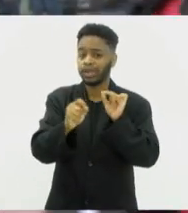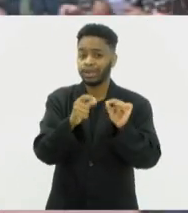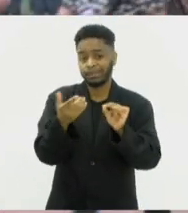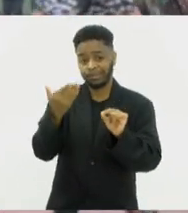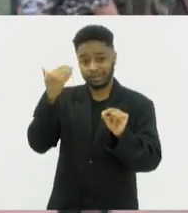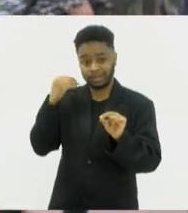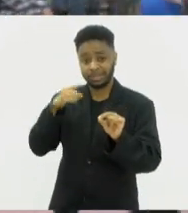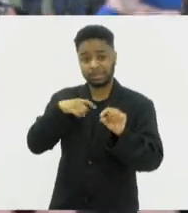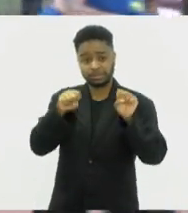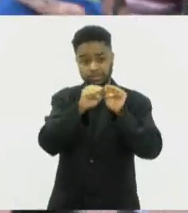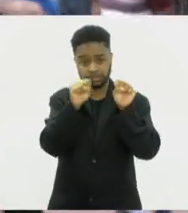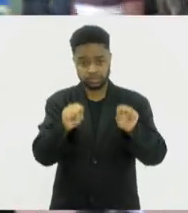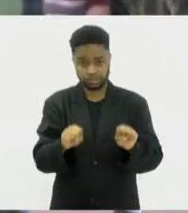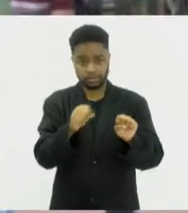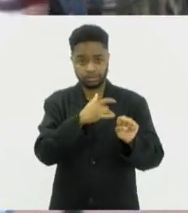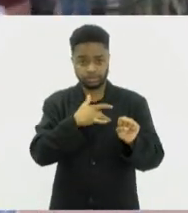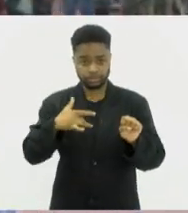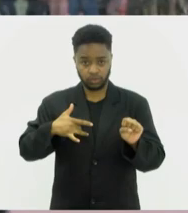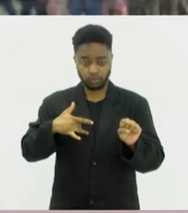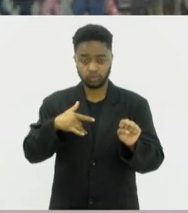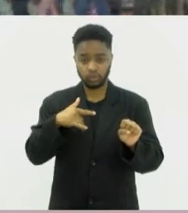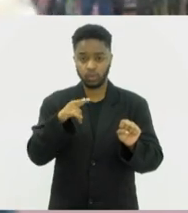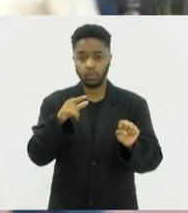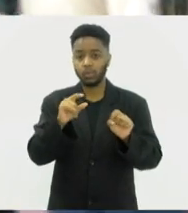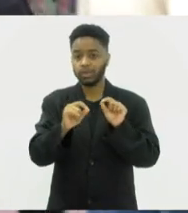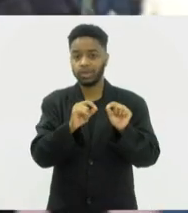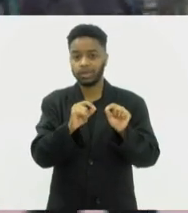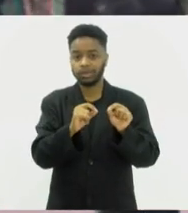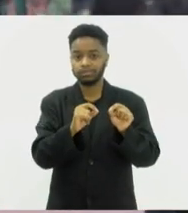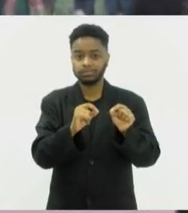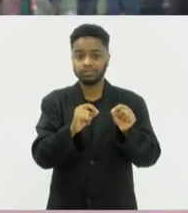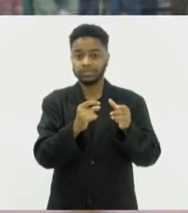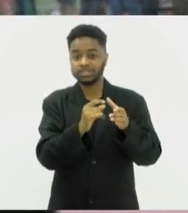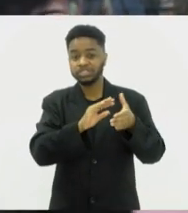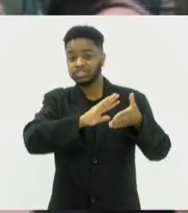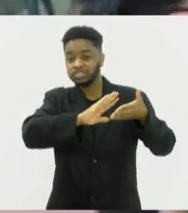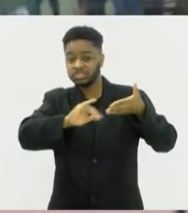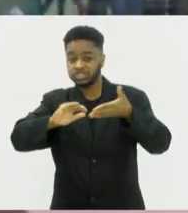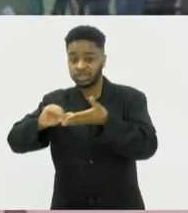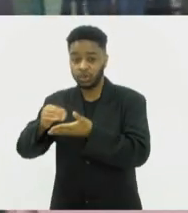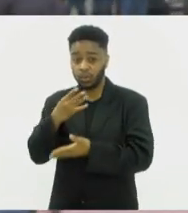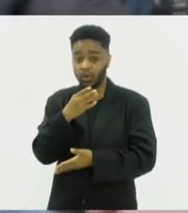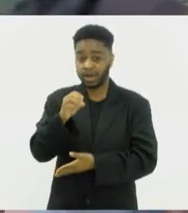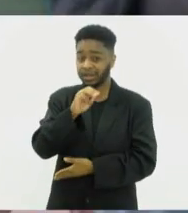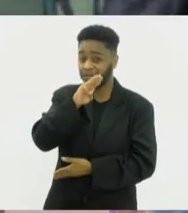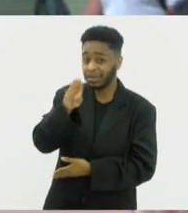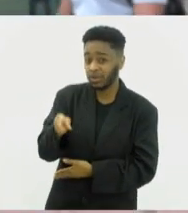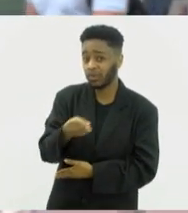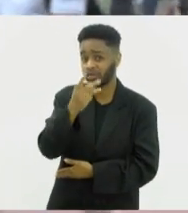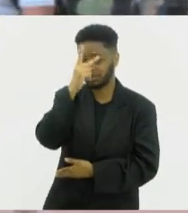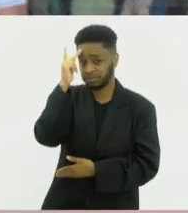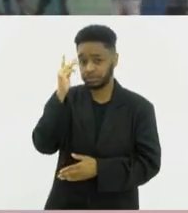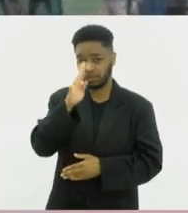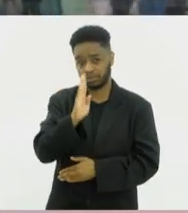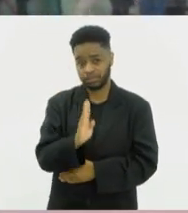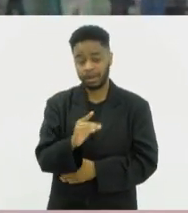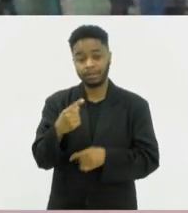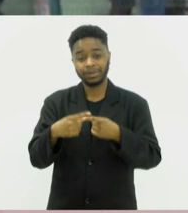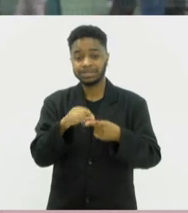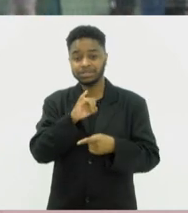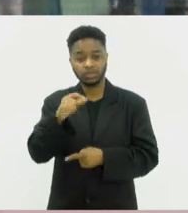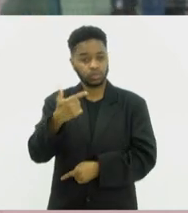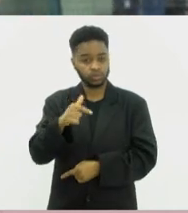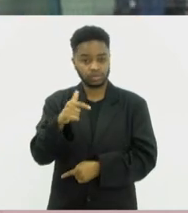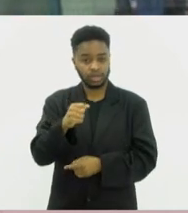anterior ao SUS que excluía 40 milhões de brasileiros. Um brasileiro, por exemplo, que não tivesse uma